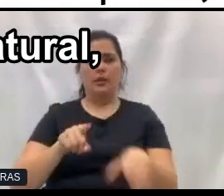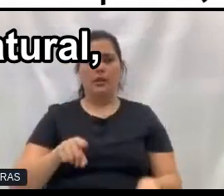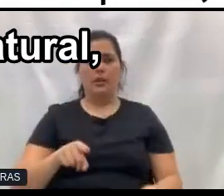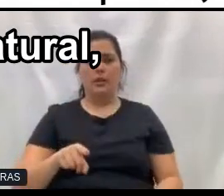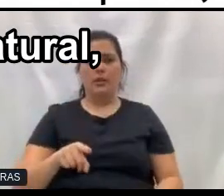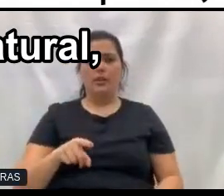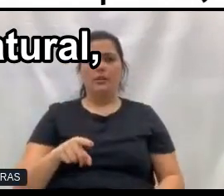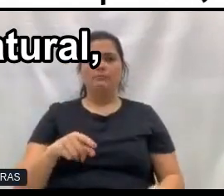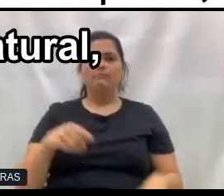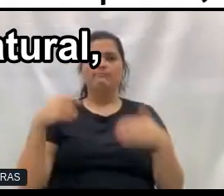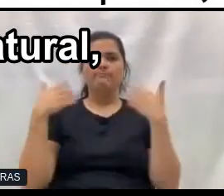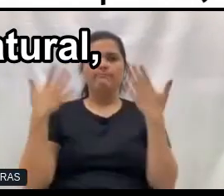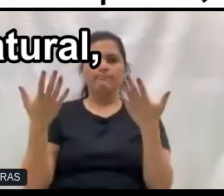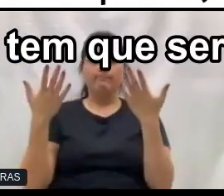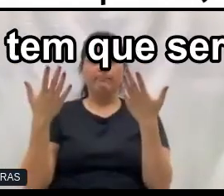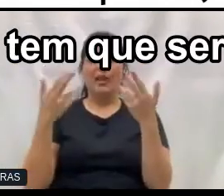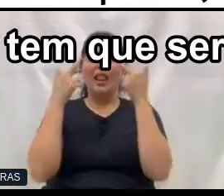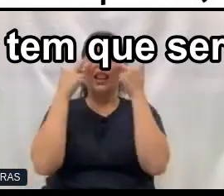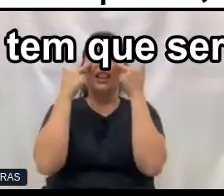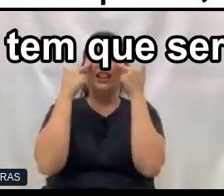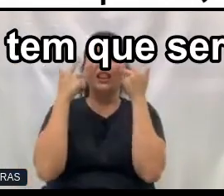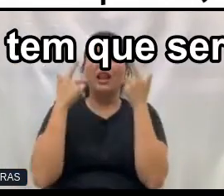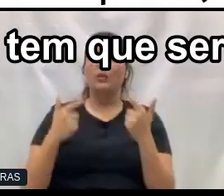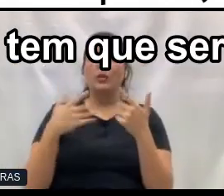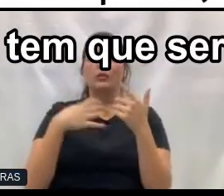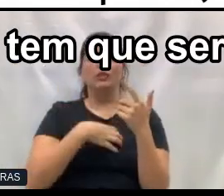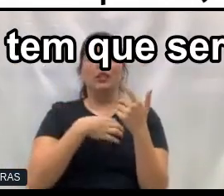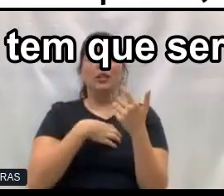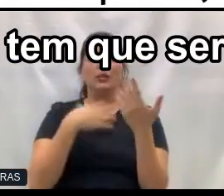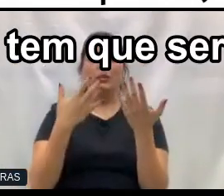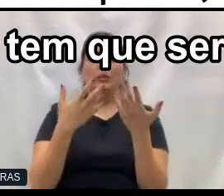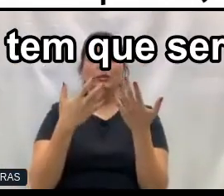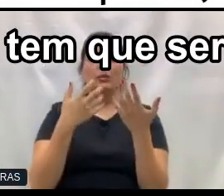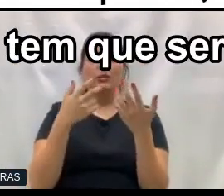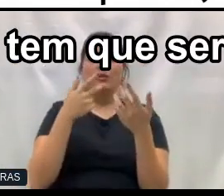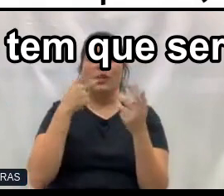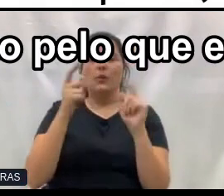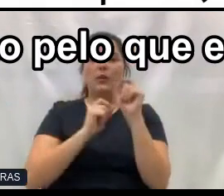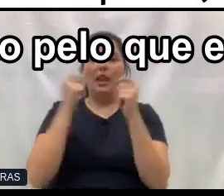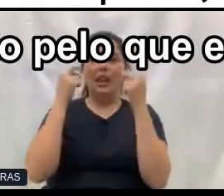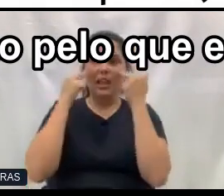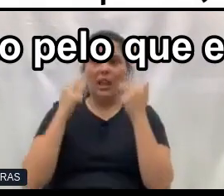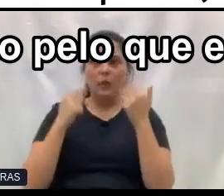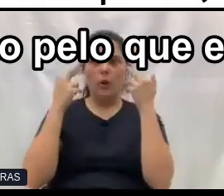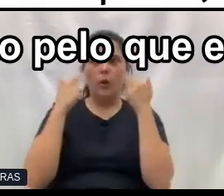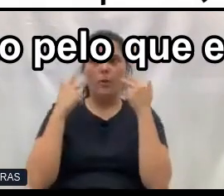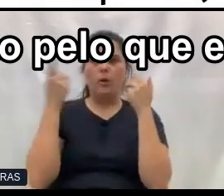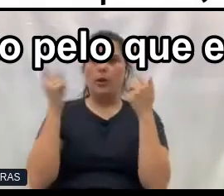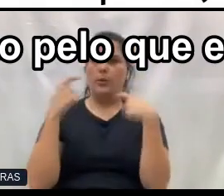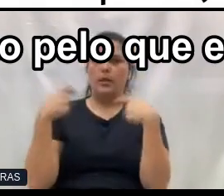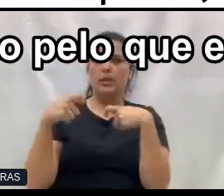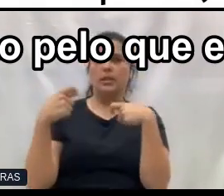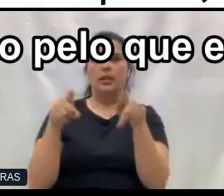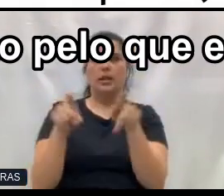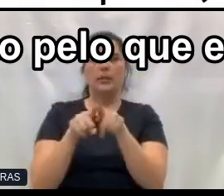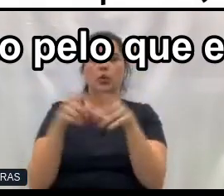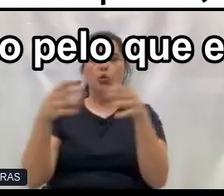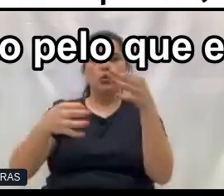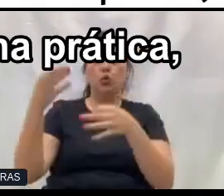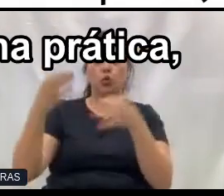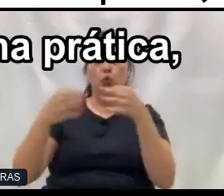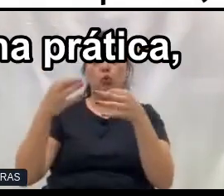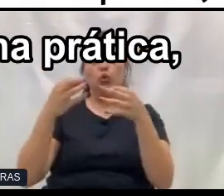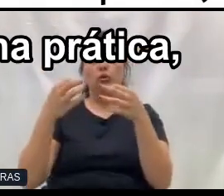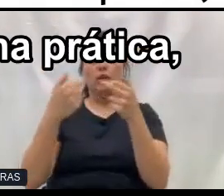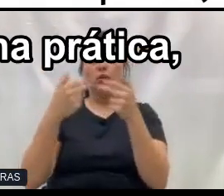muito natural, e eu falo que o natural não tem que ser normal, que as pessoas julgam muito pelo que